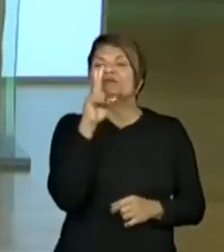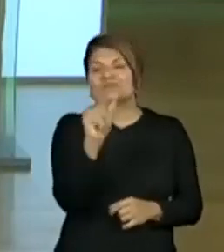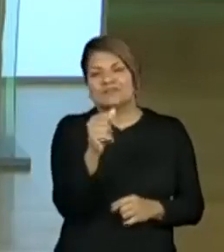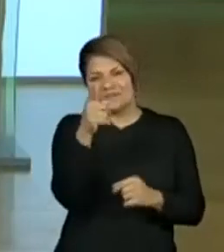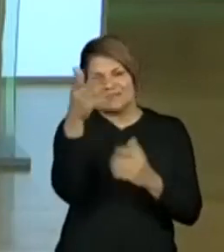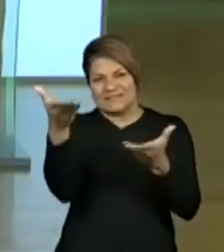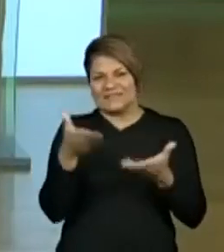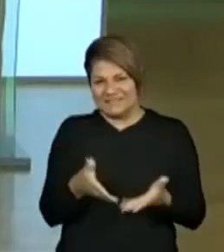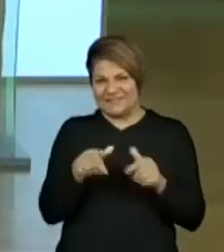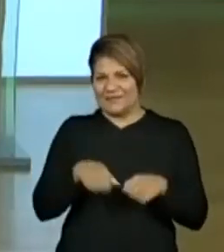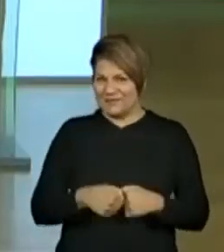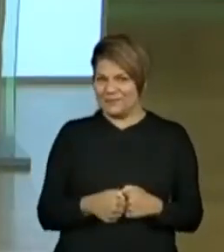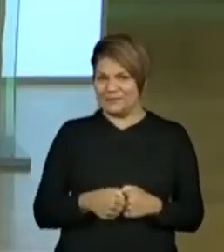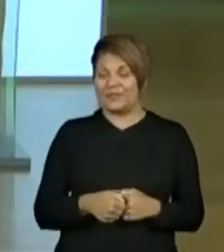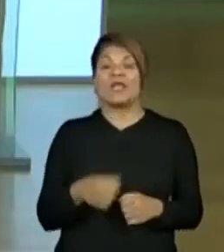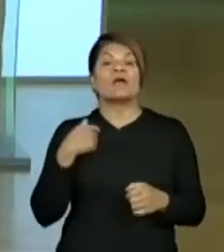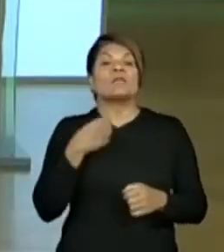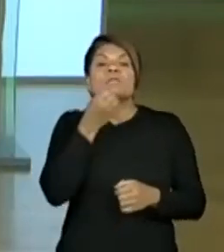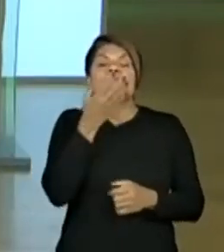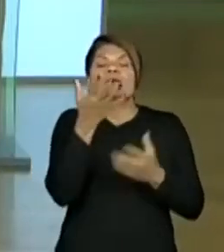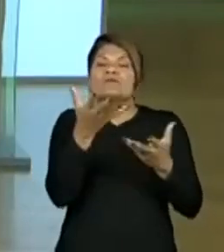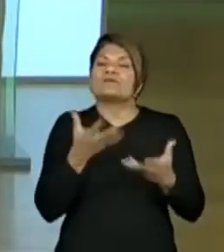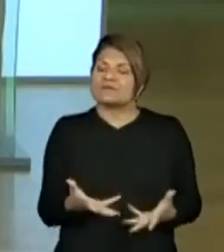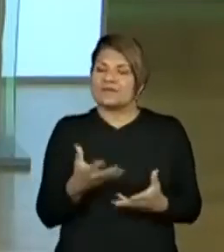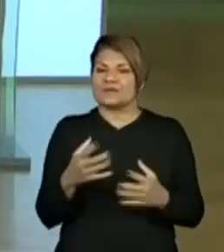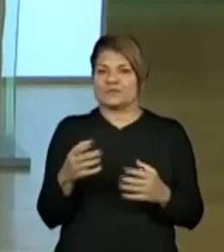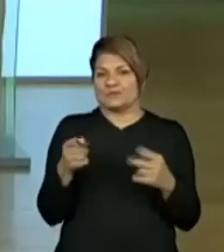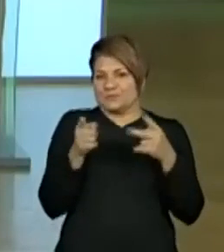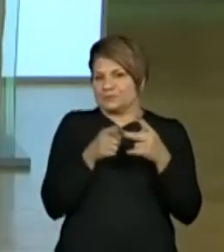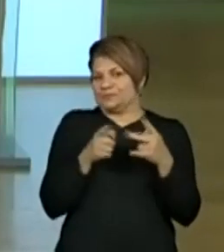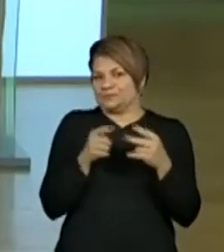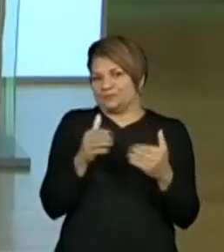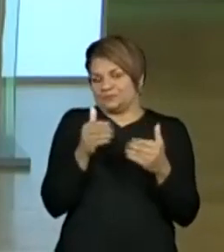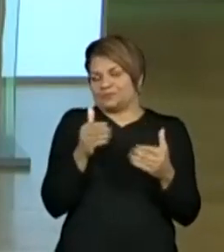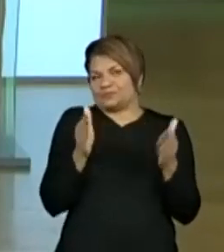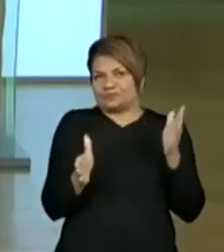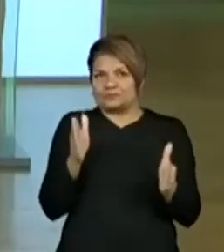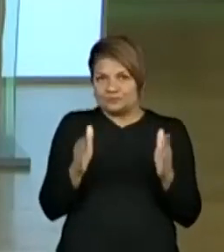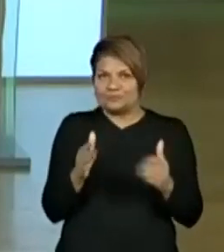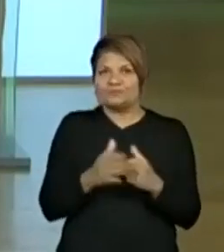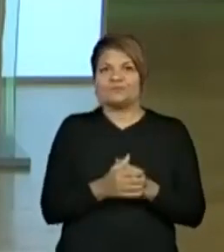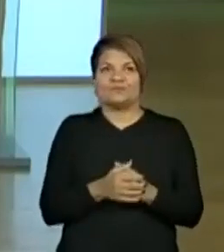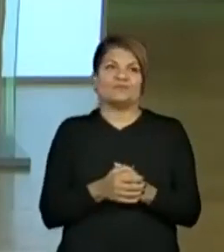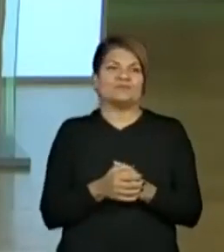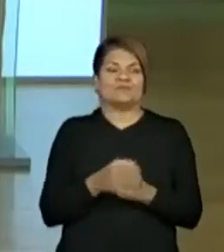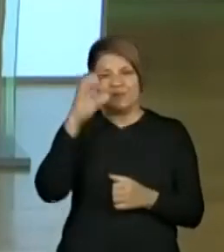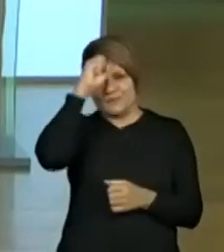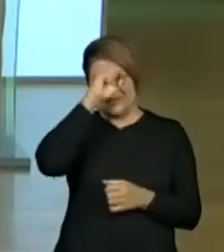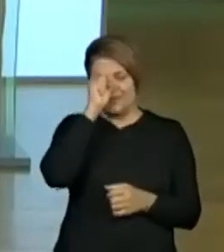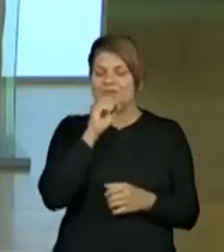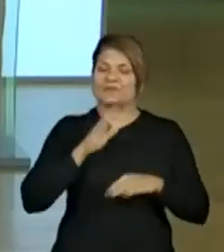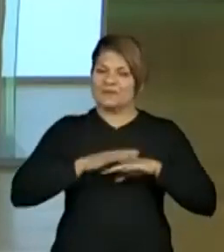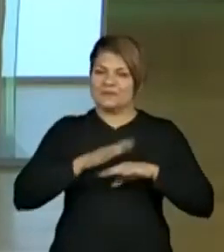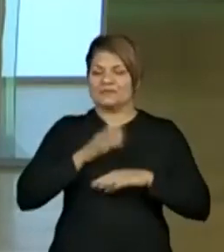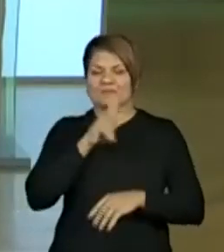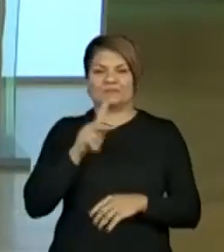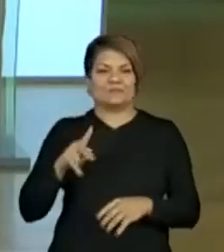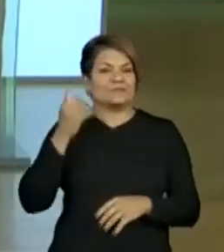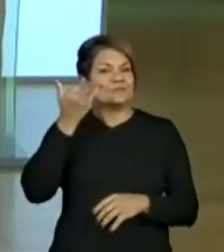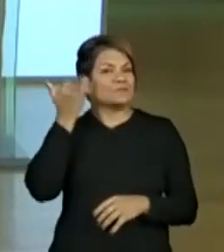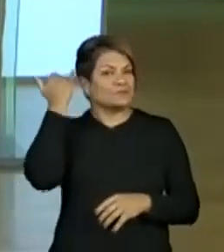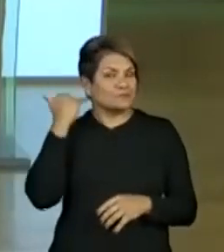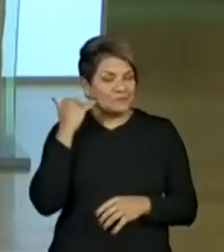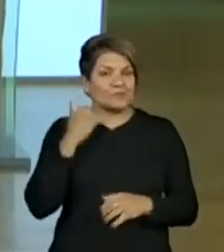Sejam bem-vindos para o nosso segundo momento Aprendendo Matemática, com a professora Ju. Isso aí. E vocês se